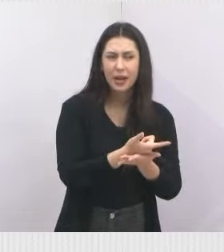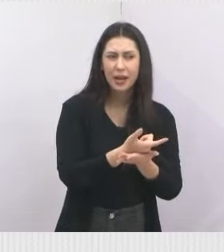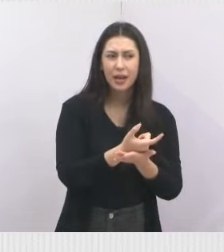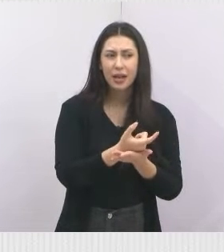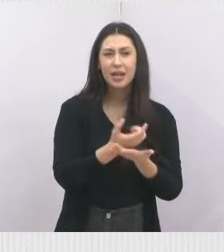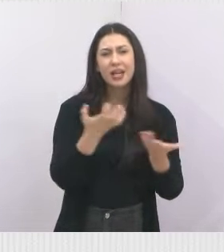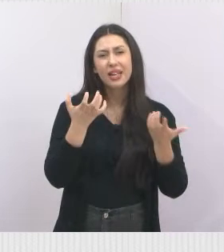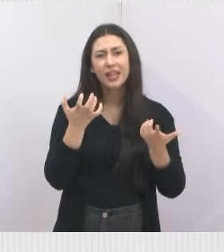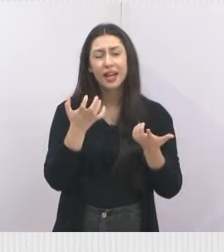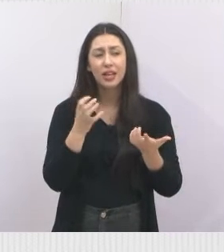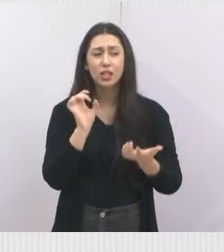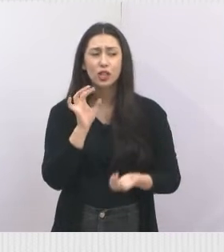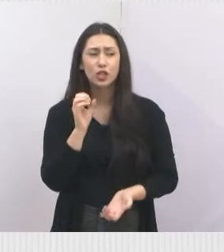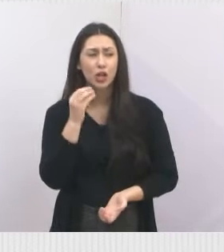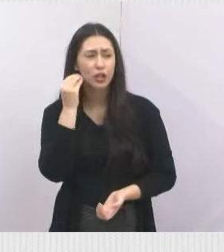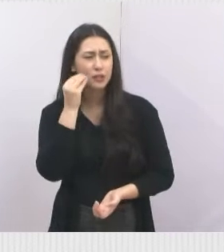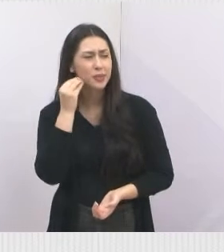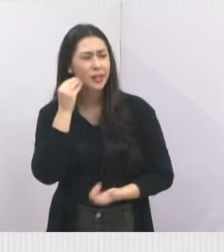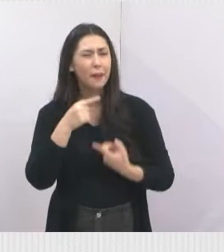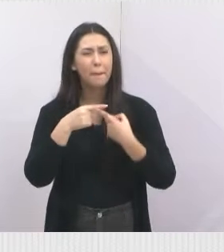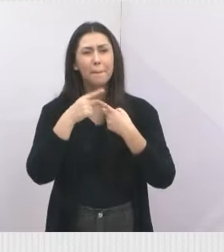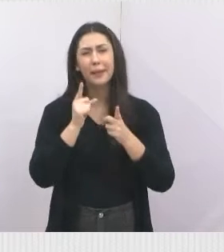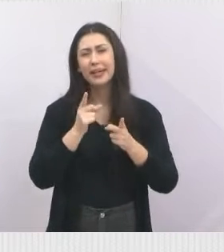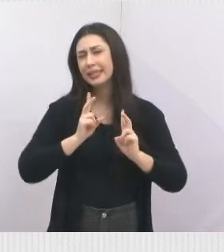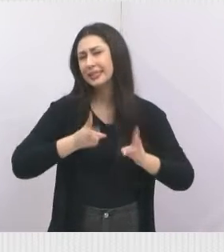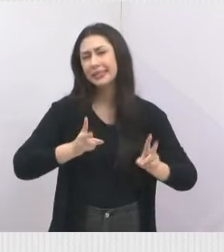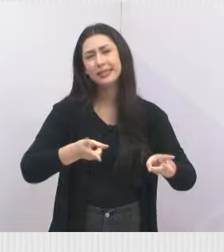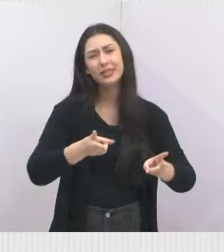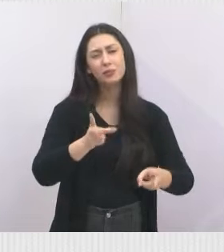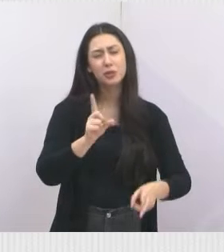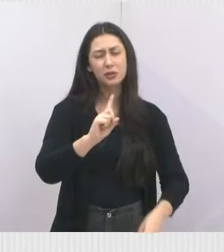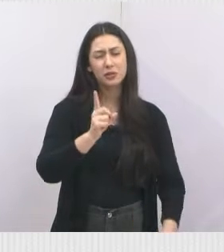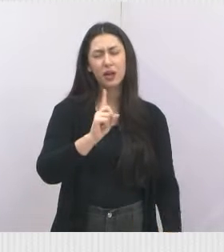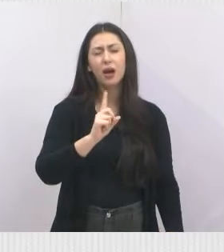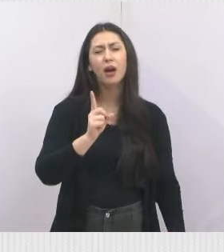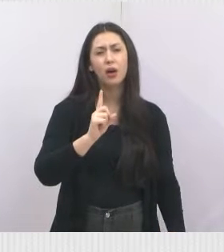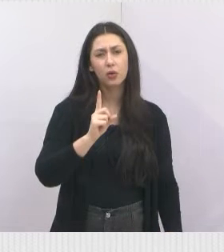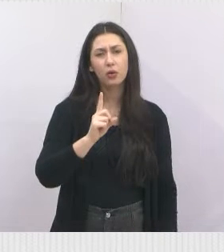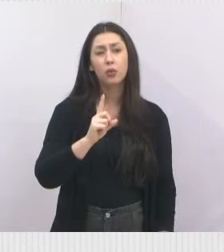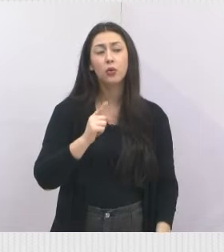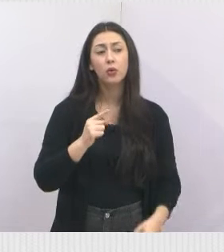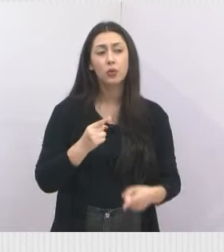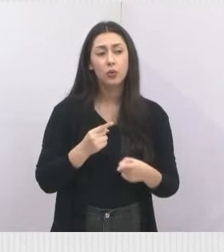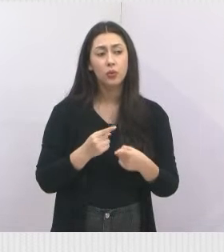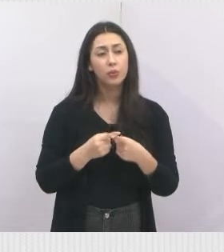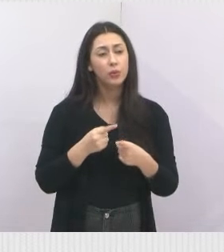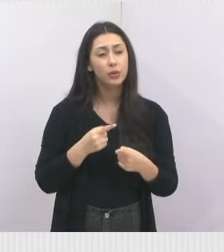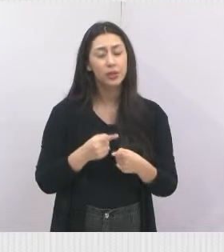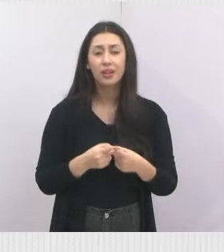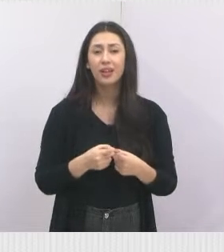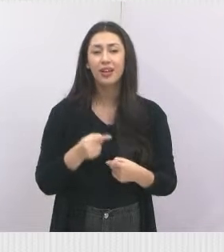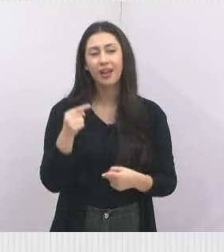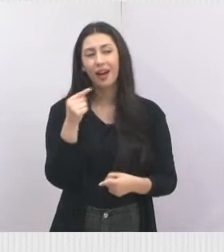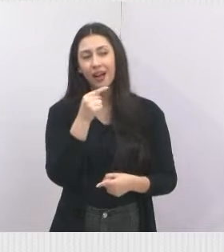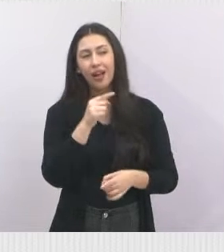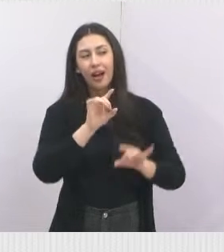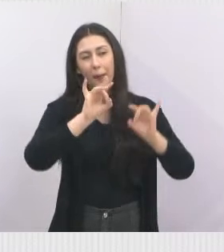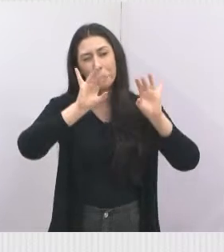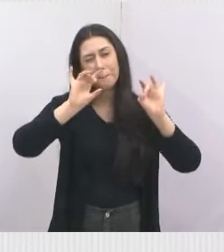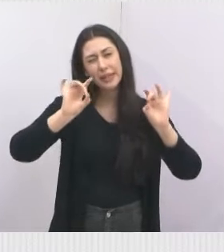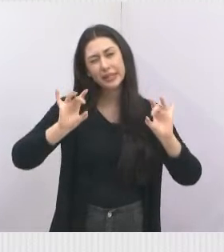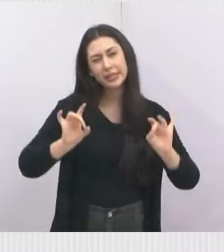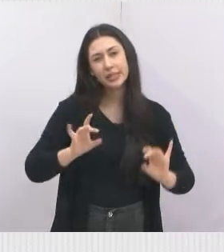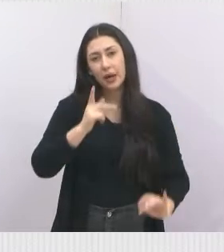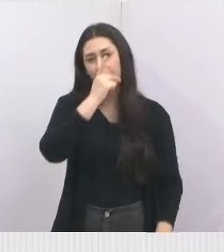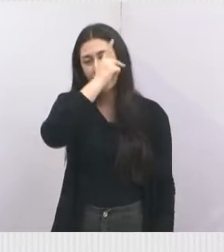lá para experimentar, ok, mas que não seja rotina, né? Que seja uma exceção. Ir para saber que o prato